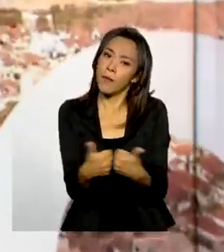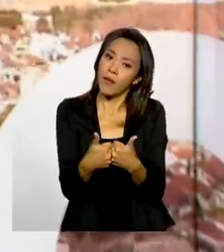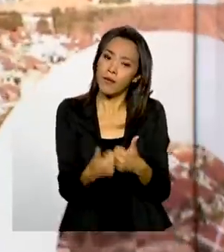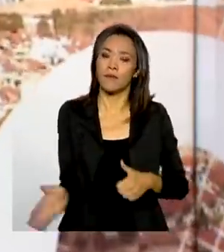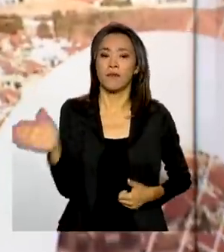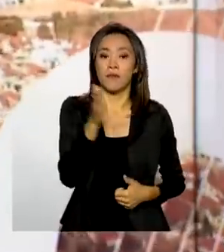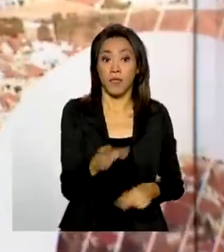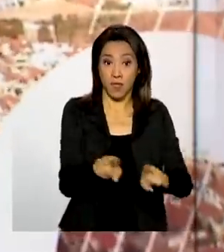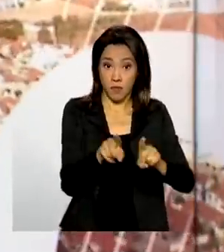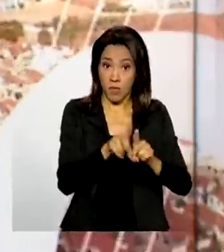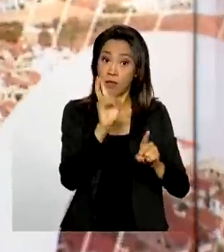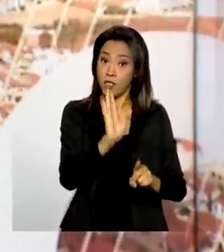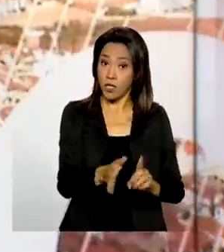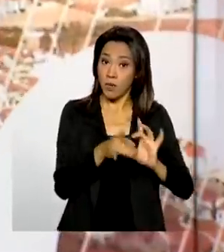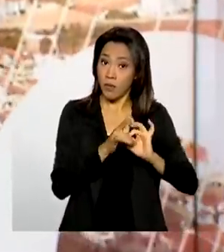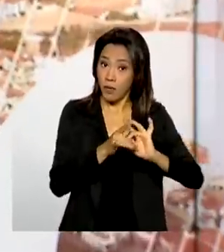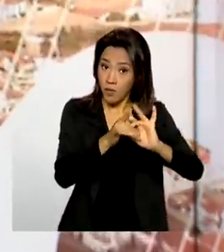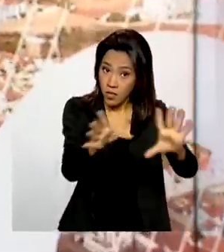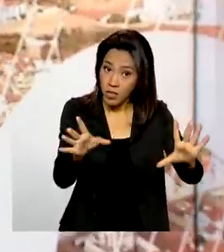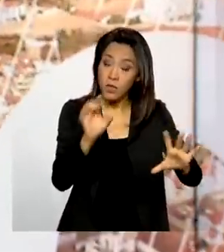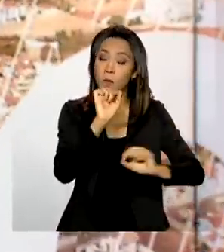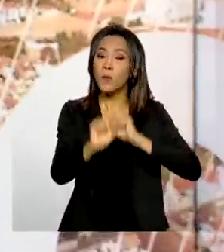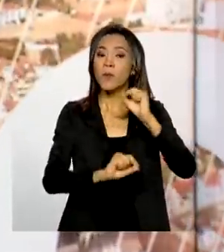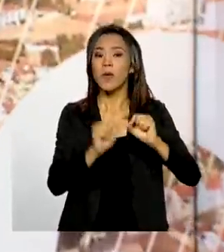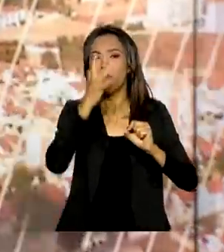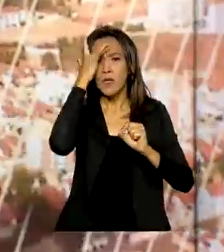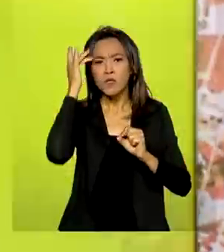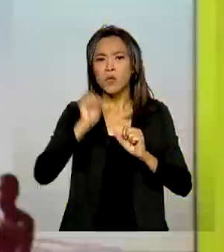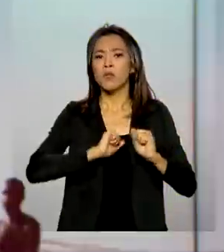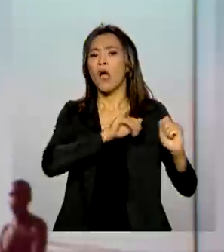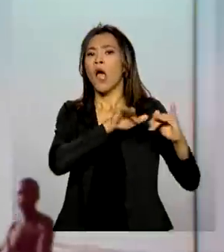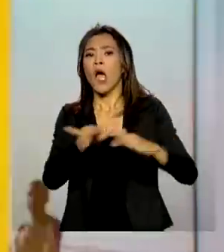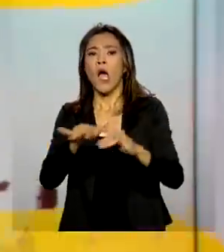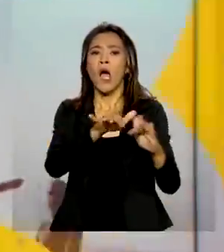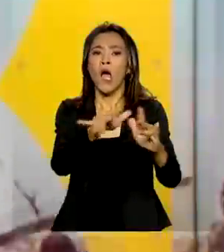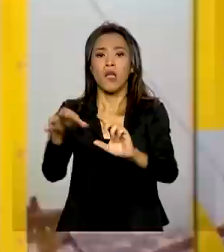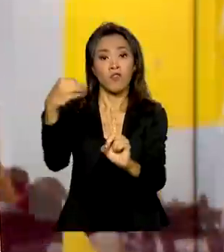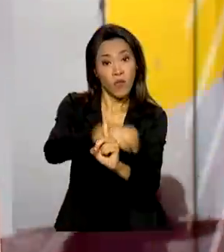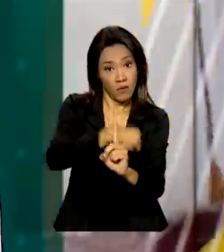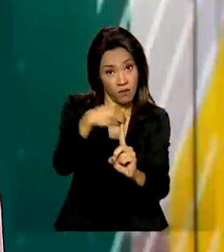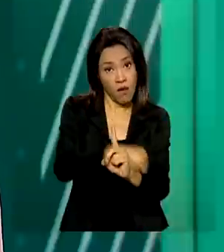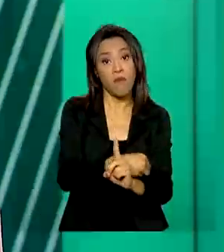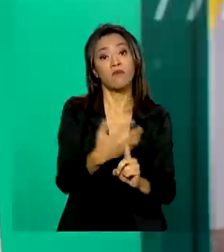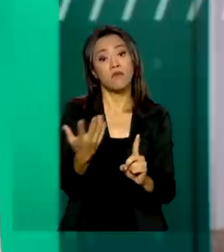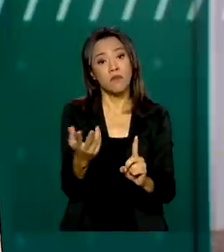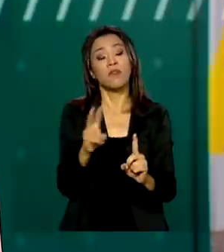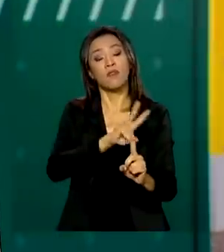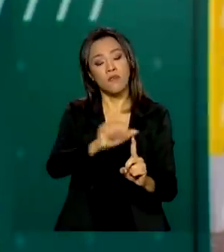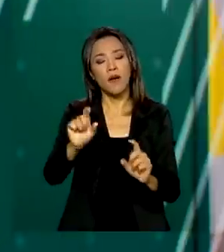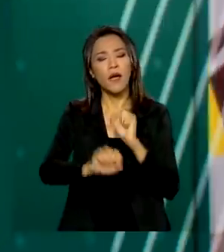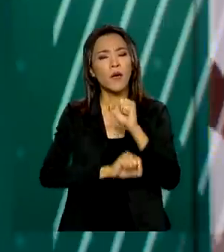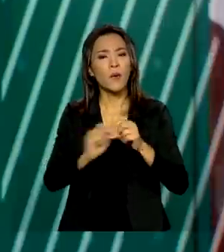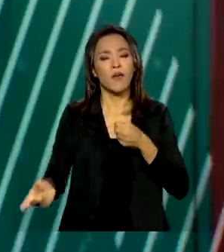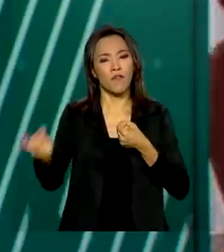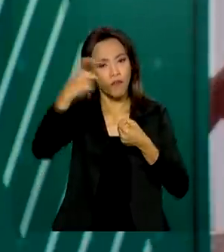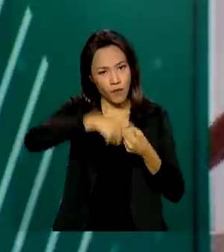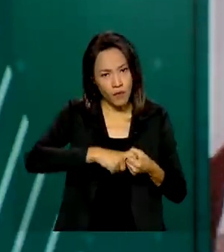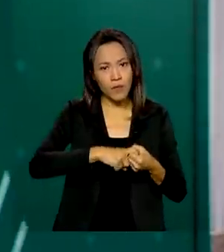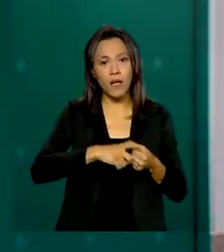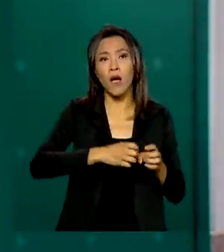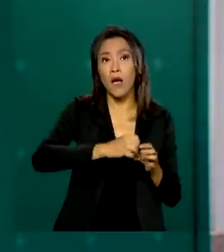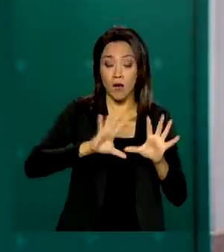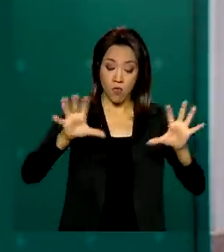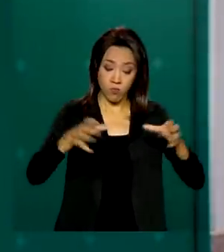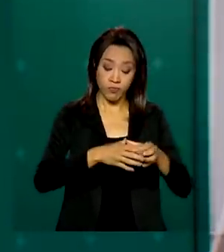está autorizada a regularização migratória de pessoas em situação de vulnerabilidade, o que vai permitir a retomada da interiorização